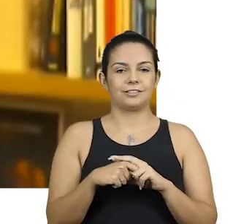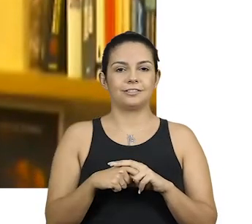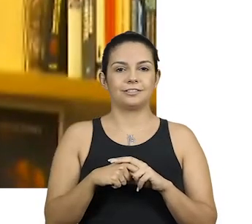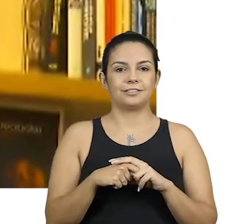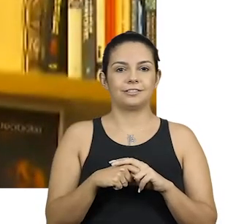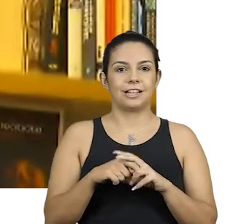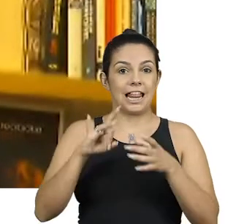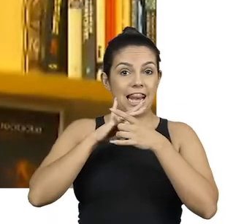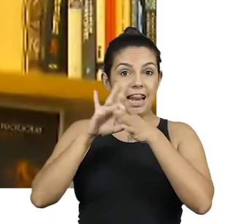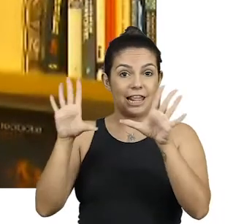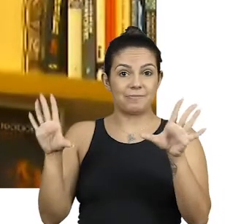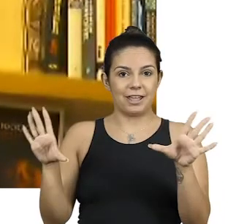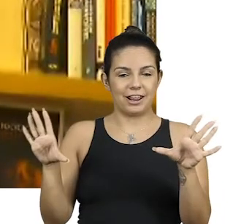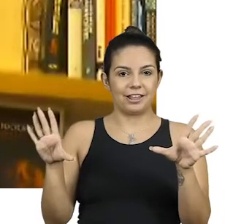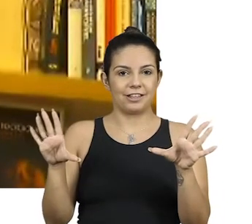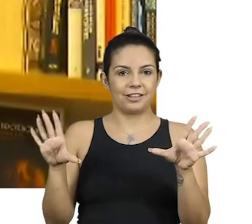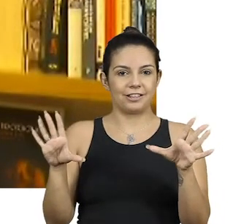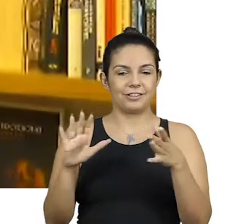que...